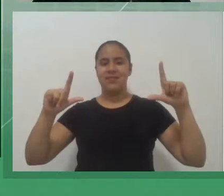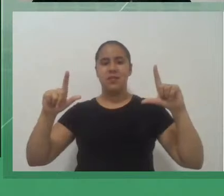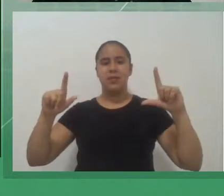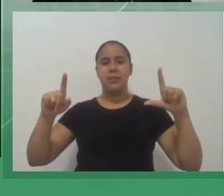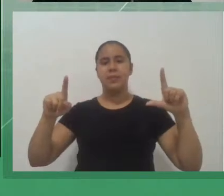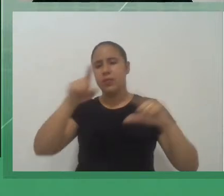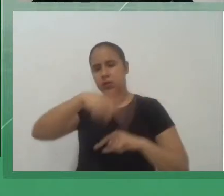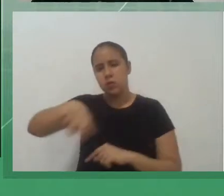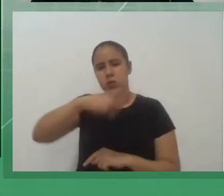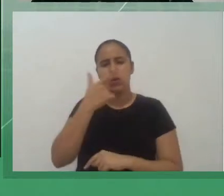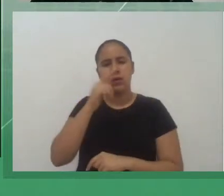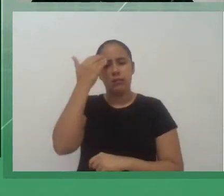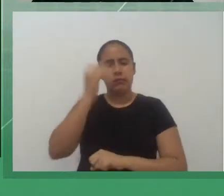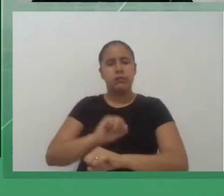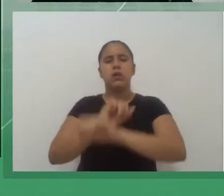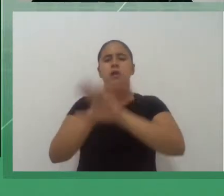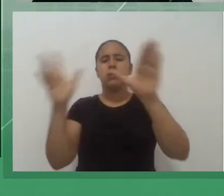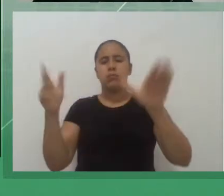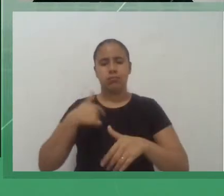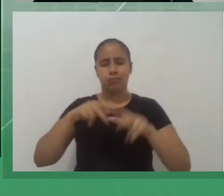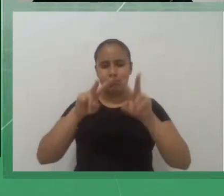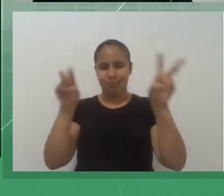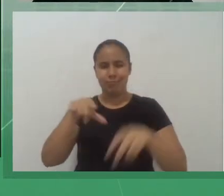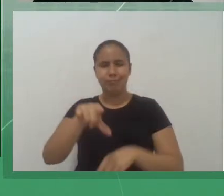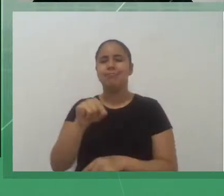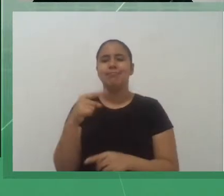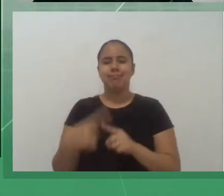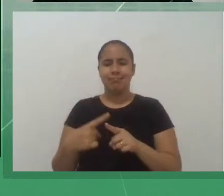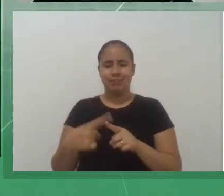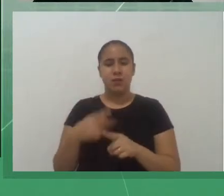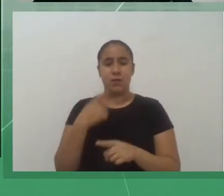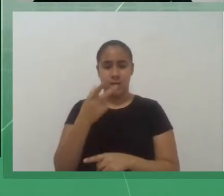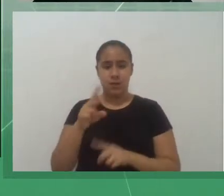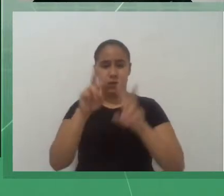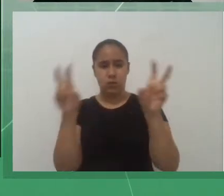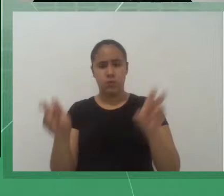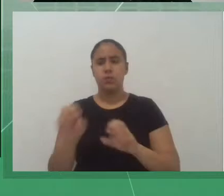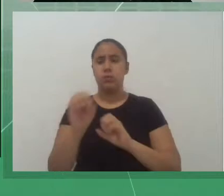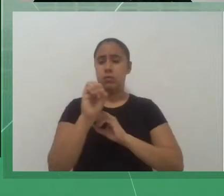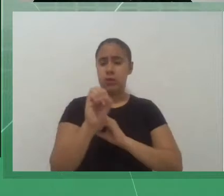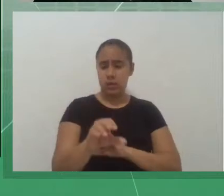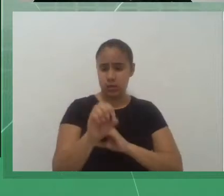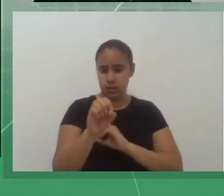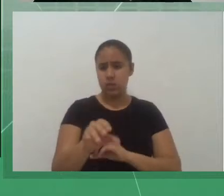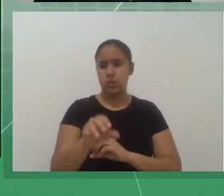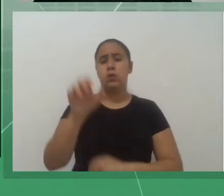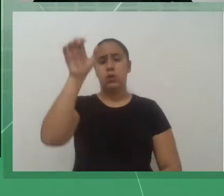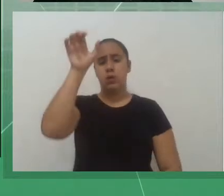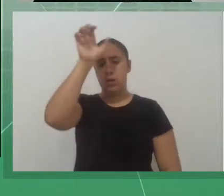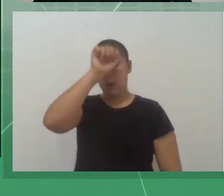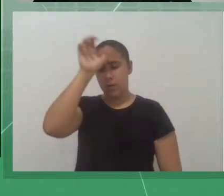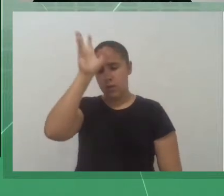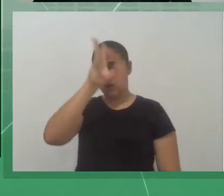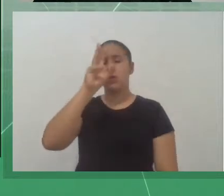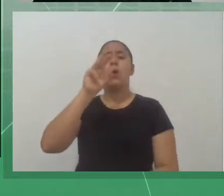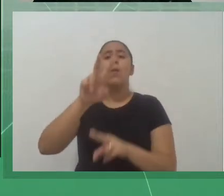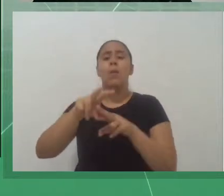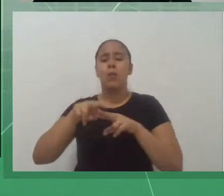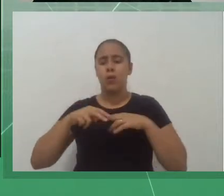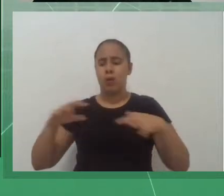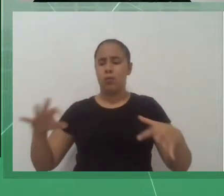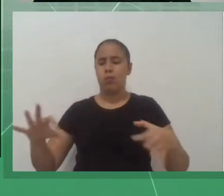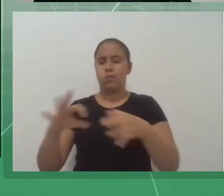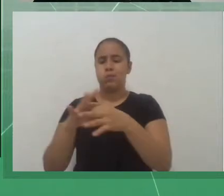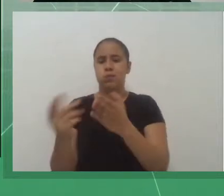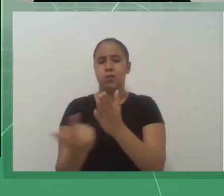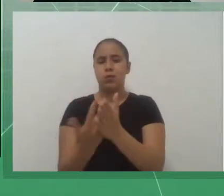temática, a minha abordagem. E aí, quando eu falo assim, o ensino-aprendizagem a partir da obra literária Vidas Secas, entre estudantes do